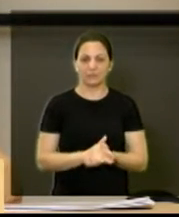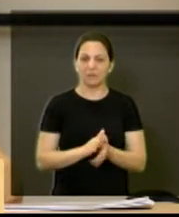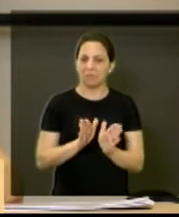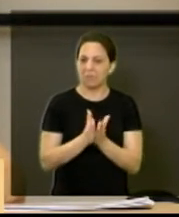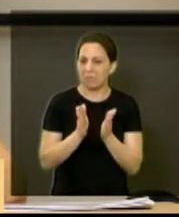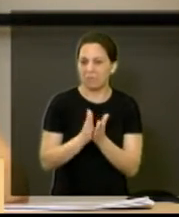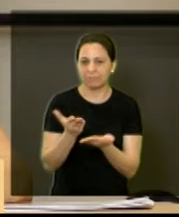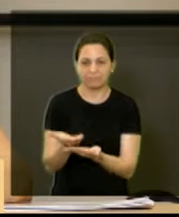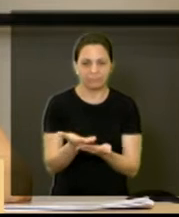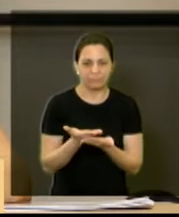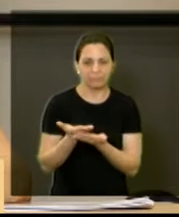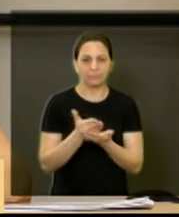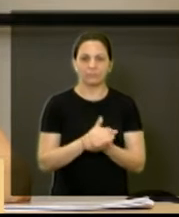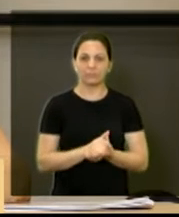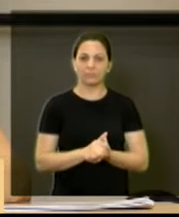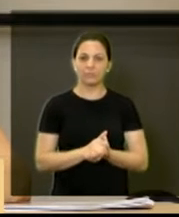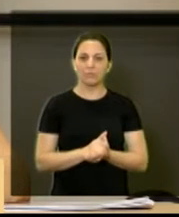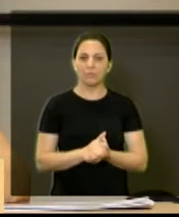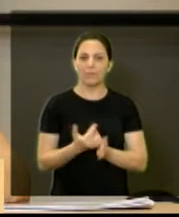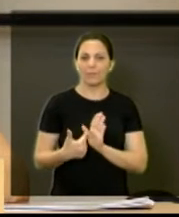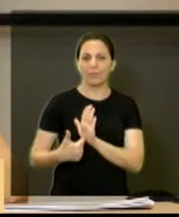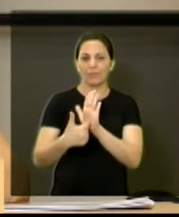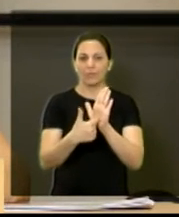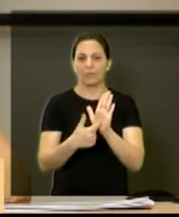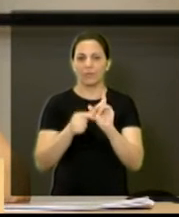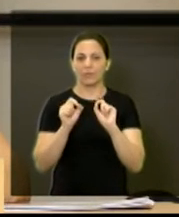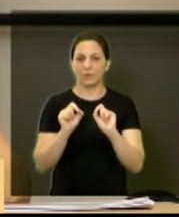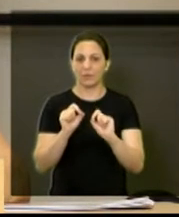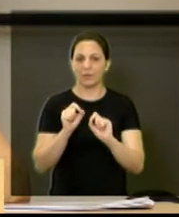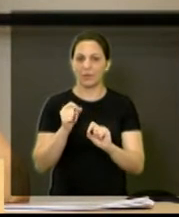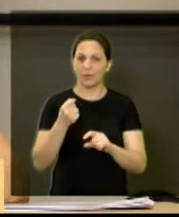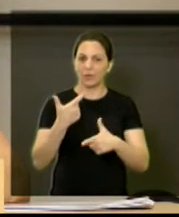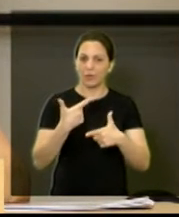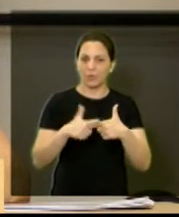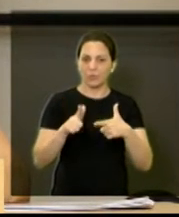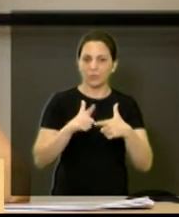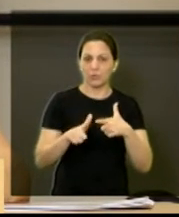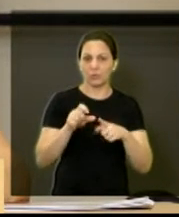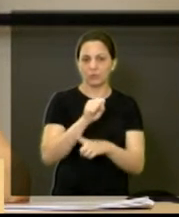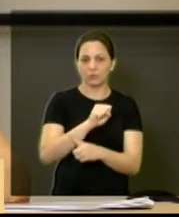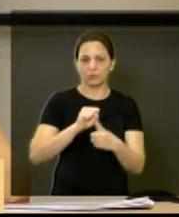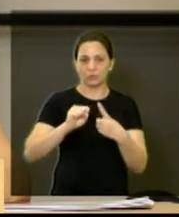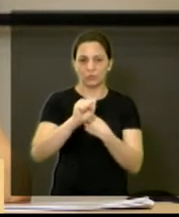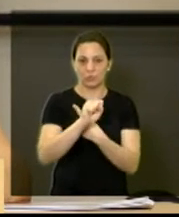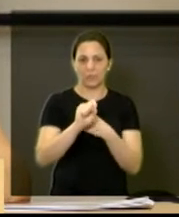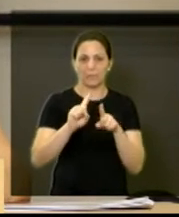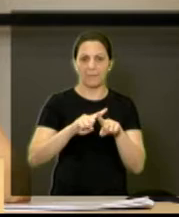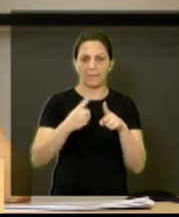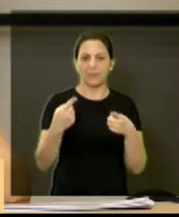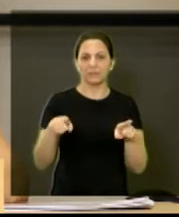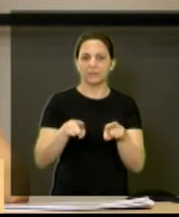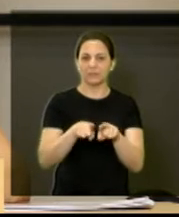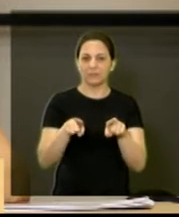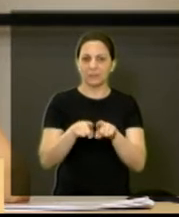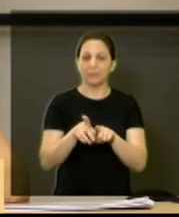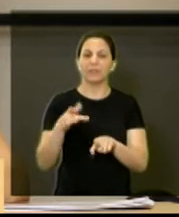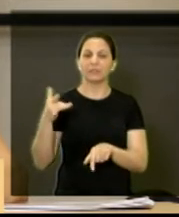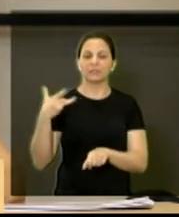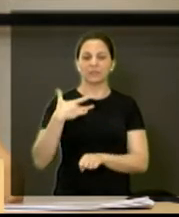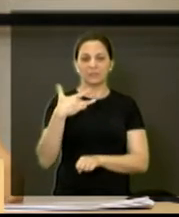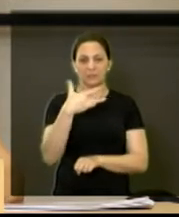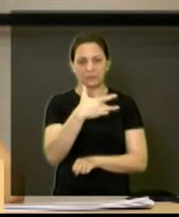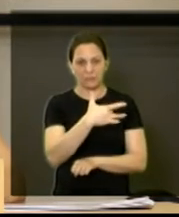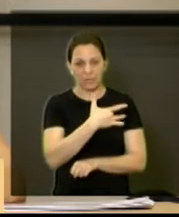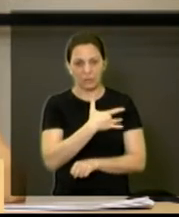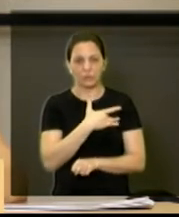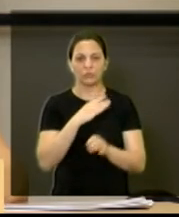O que a gente quer colocar é que é um problema social, mas ele também é um problema de saúde, ele é um